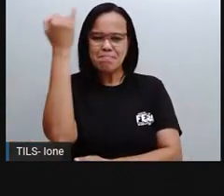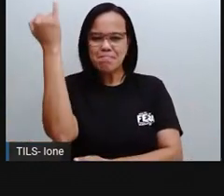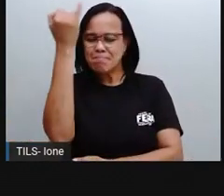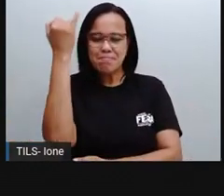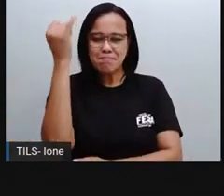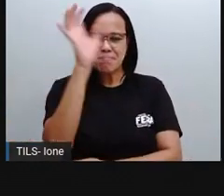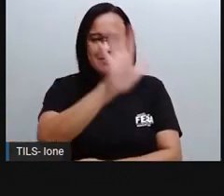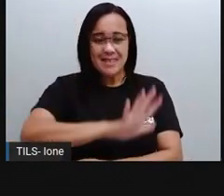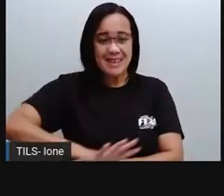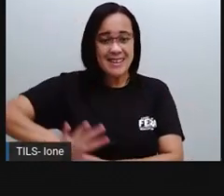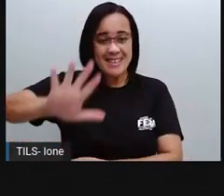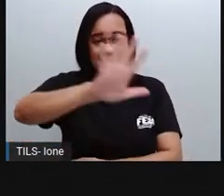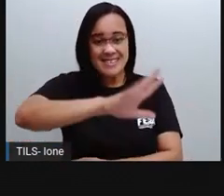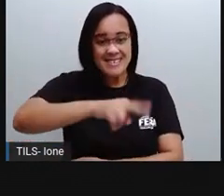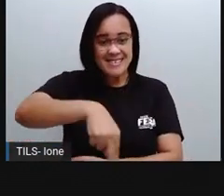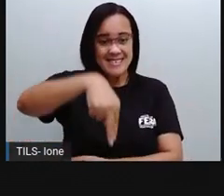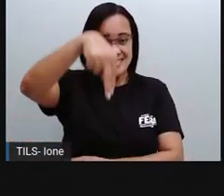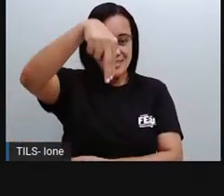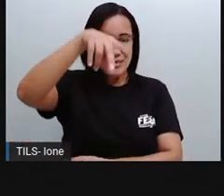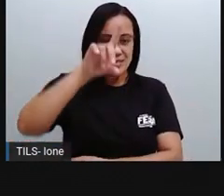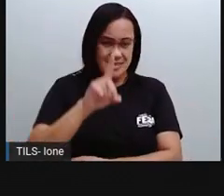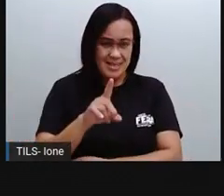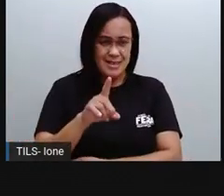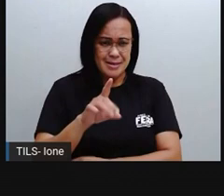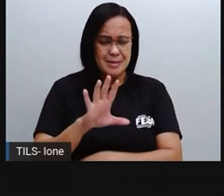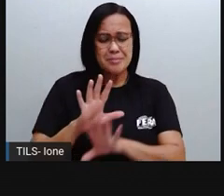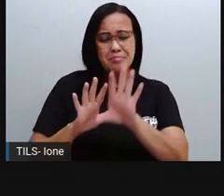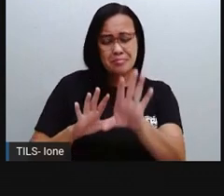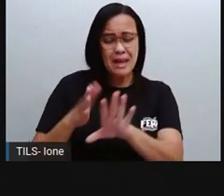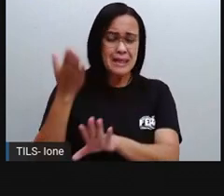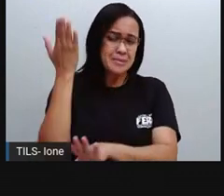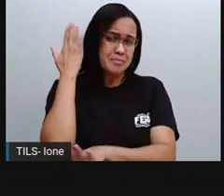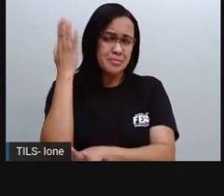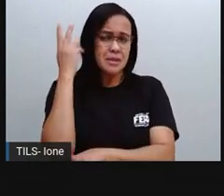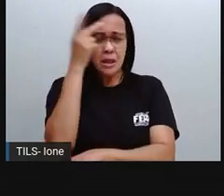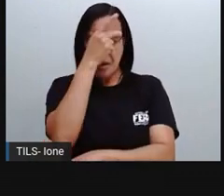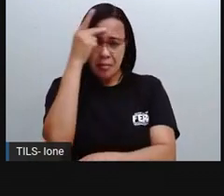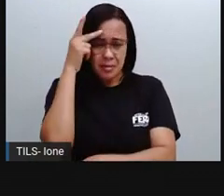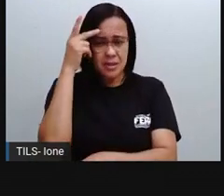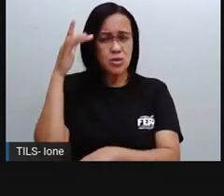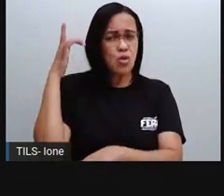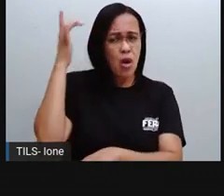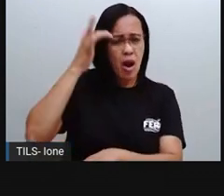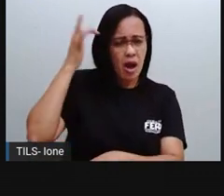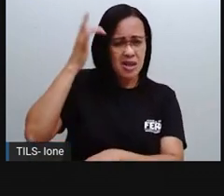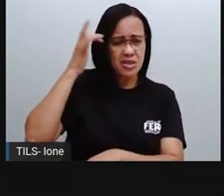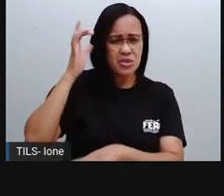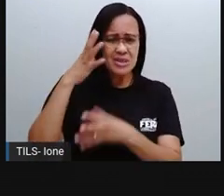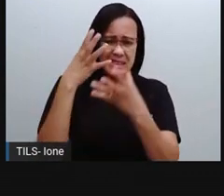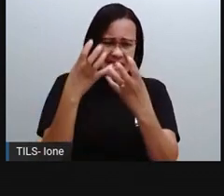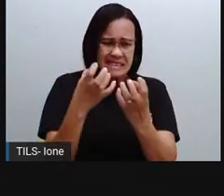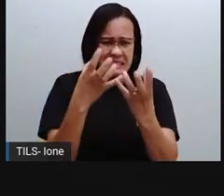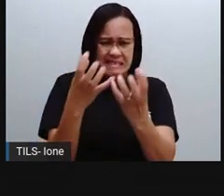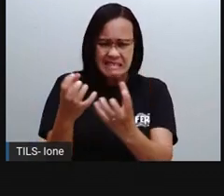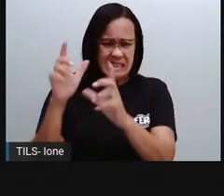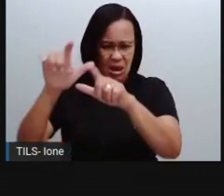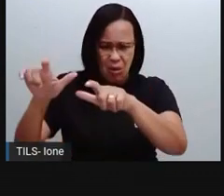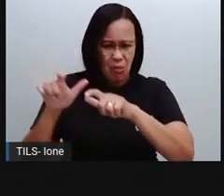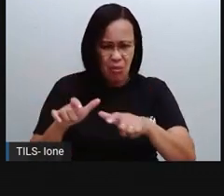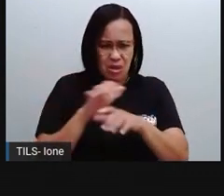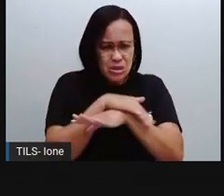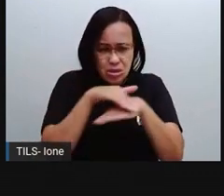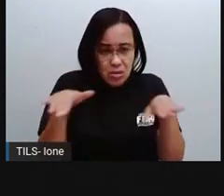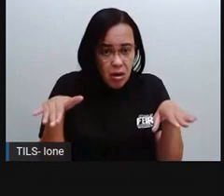achou que aqui no nordeste era só seca, né? Que não chove nunca, que não tem água, que as pessoas morrem de